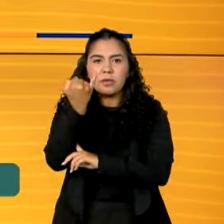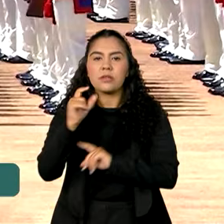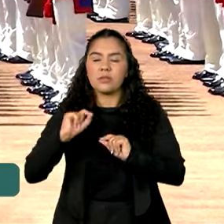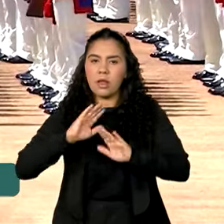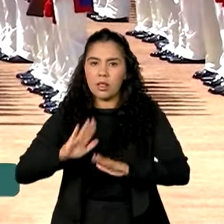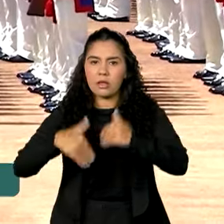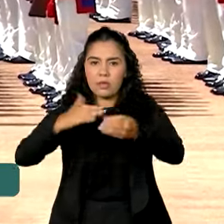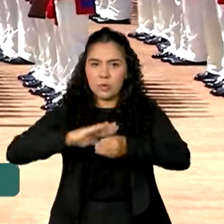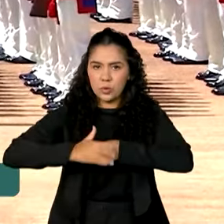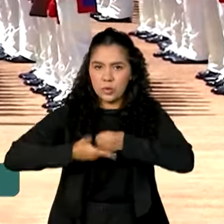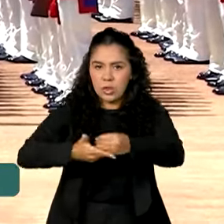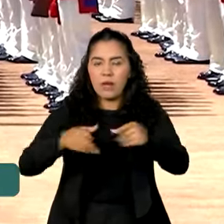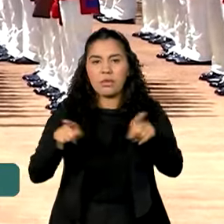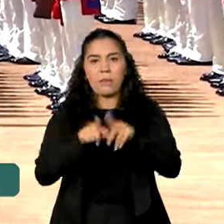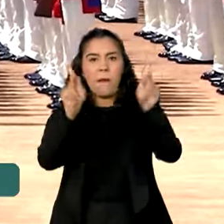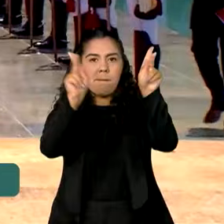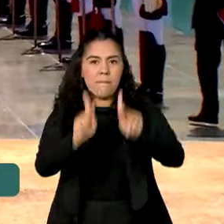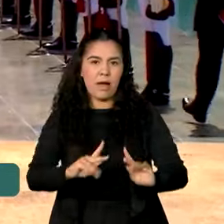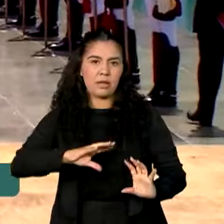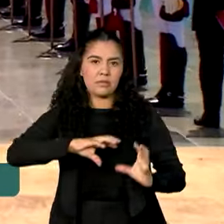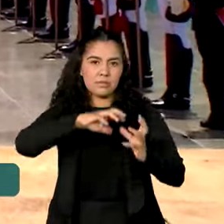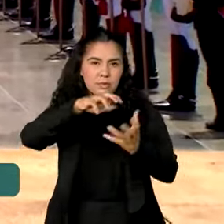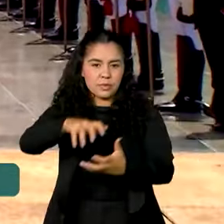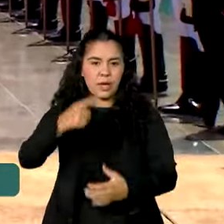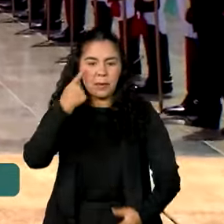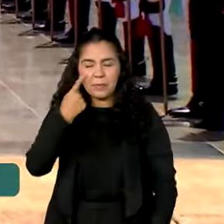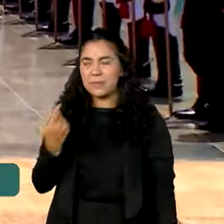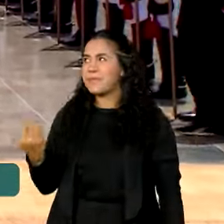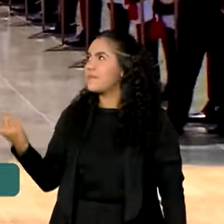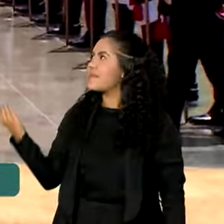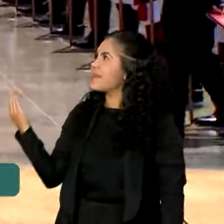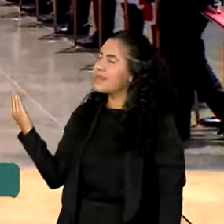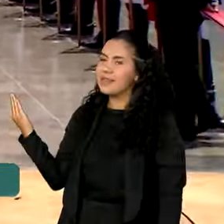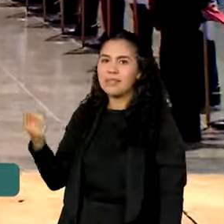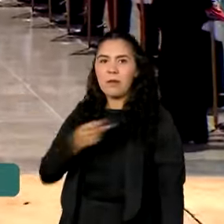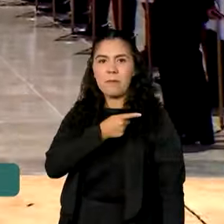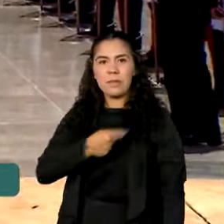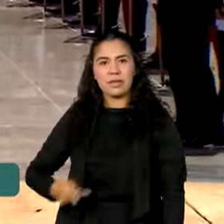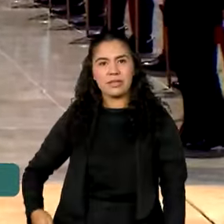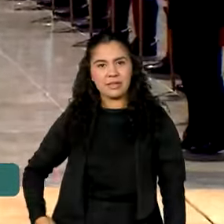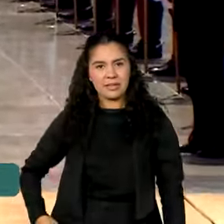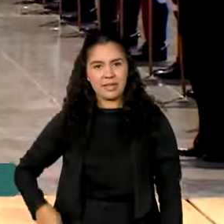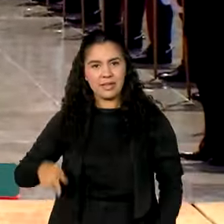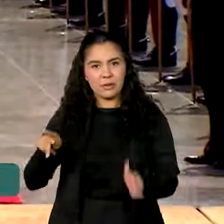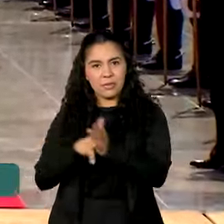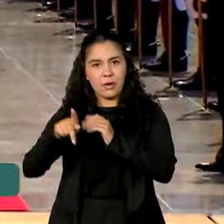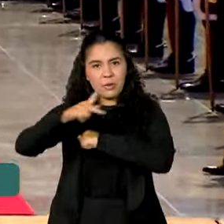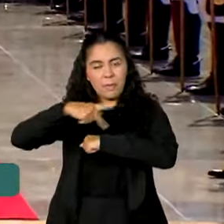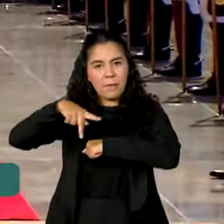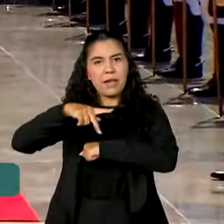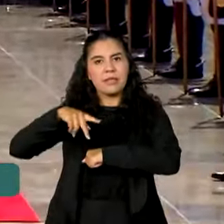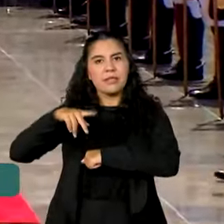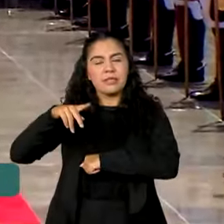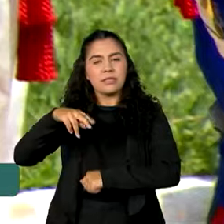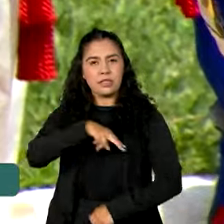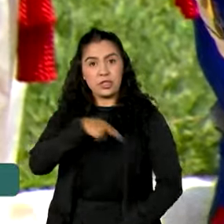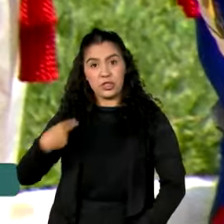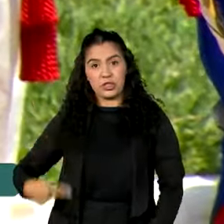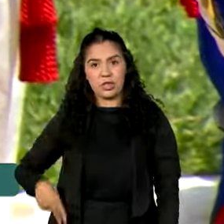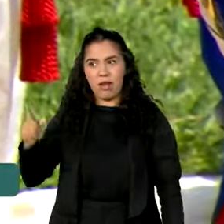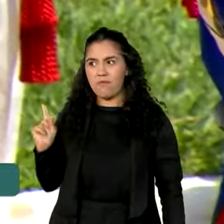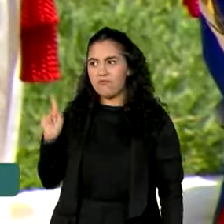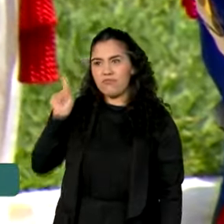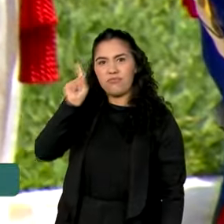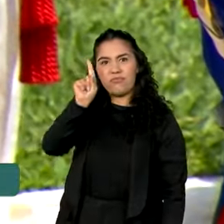O presidente da China foi recebido com honras militares no Palácio da Alvorada. Ao lado do presidente